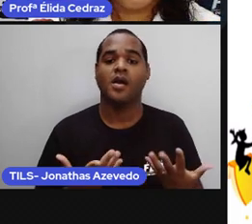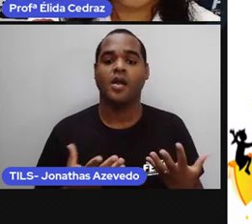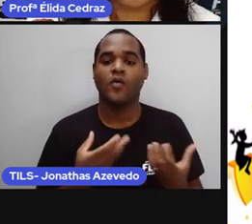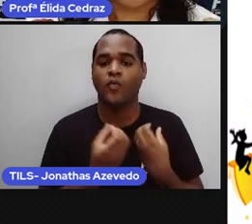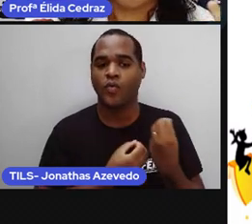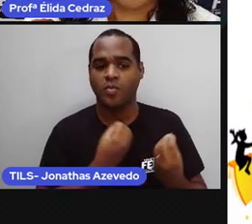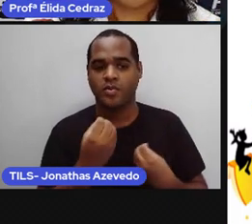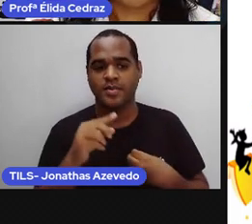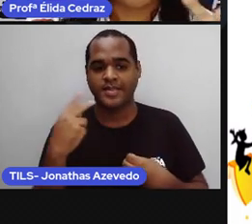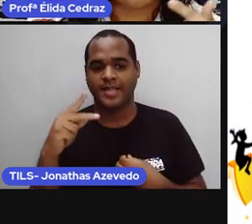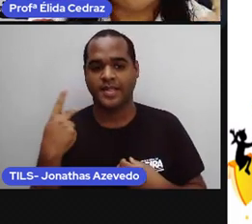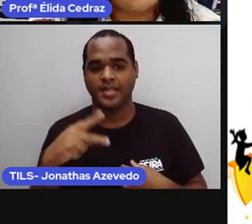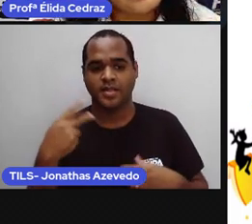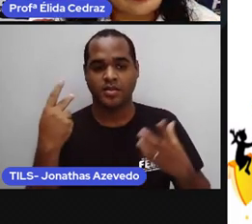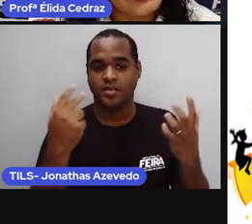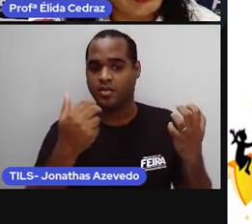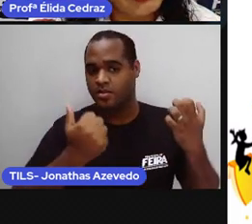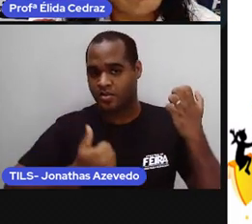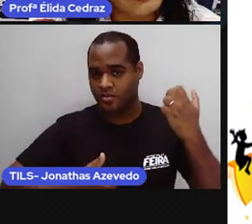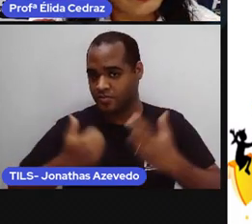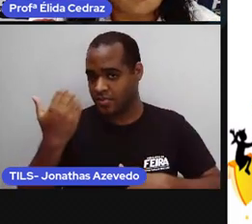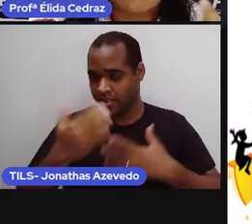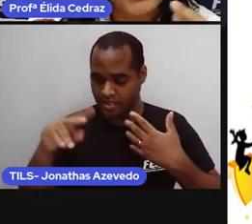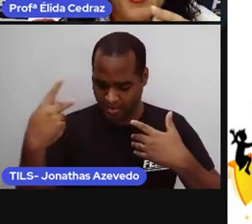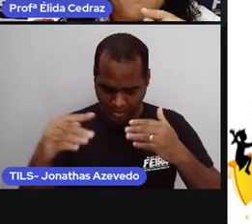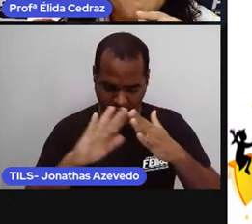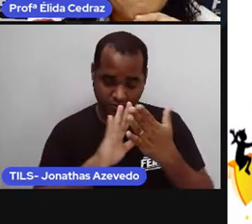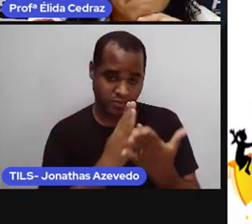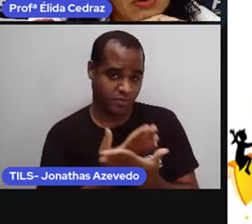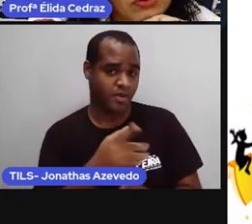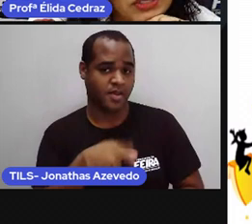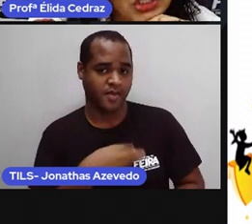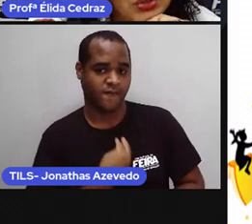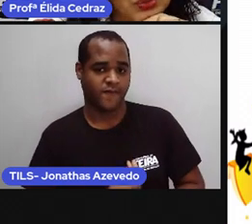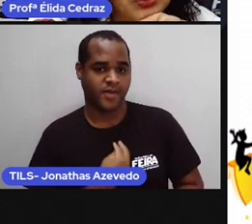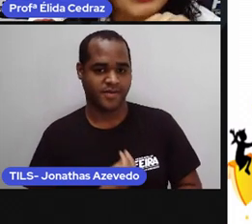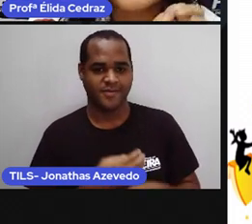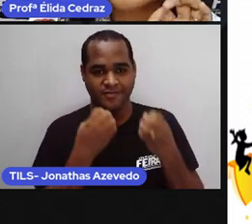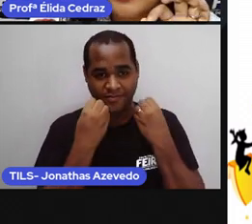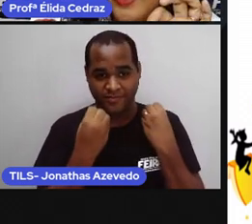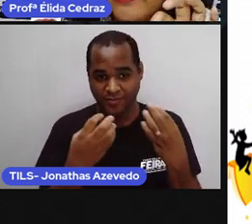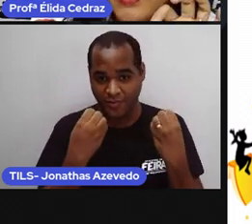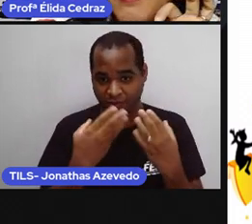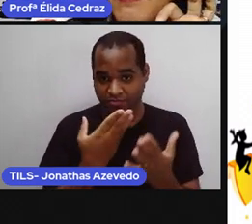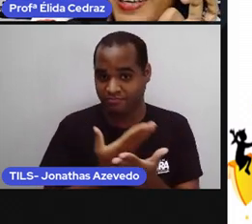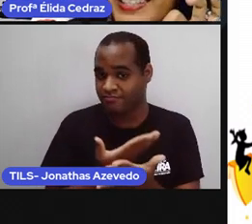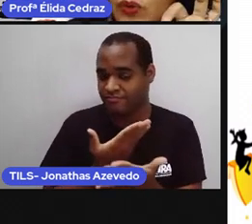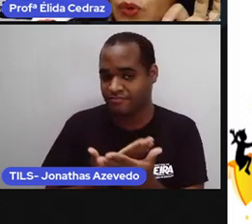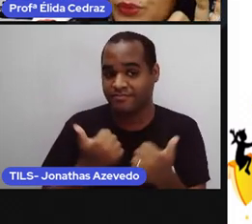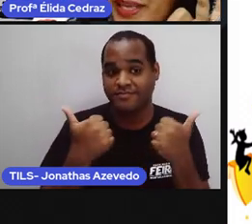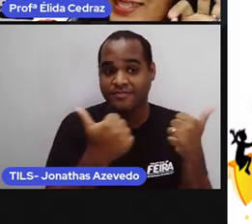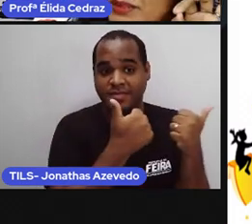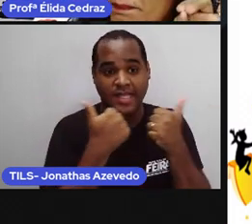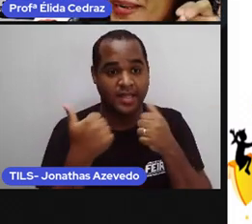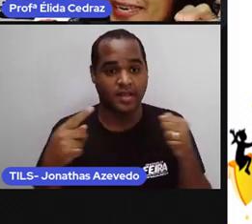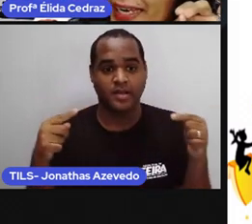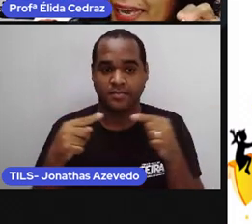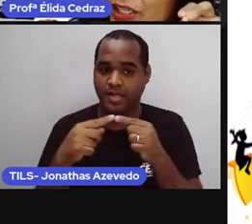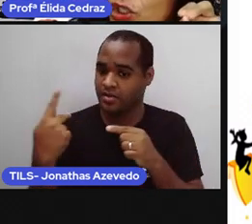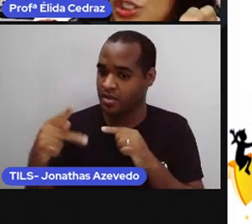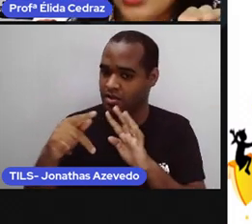caderno ou numa folha que a escola enviou bons estudos ah e faça como está